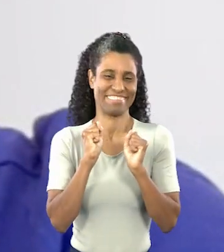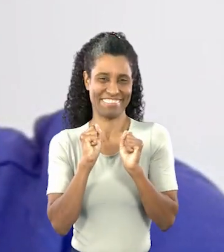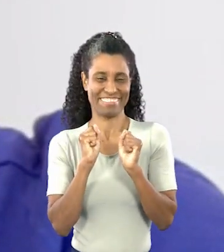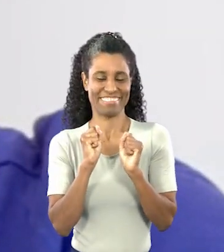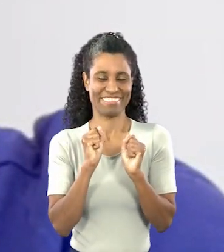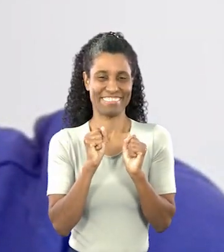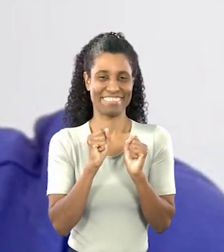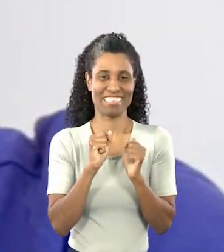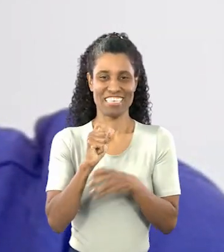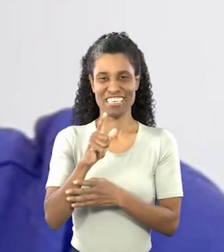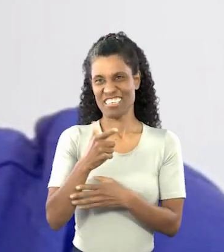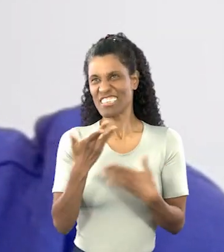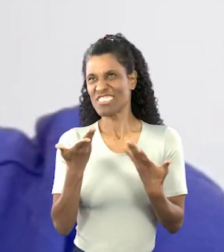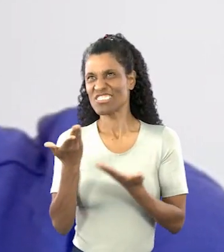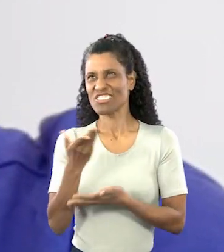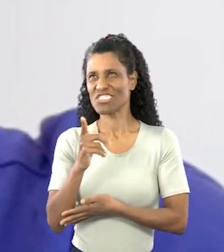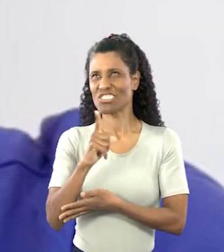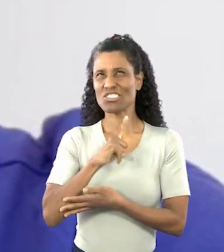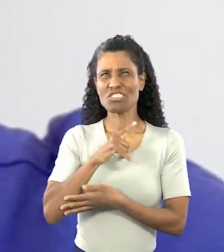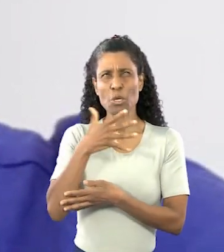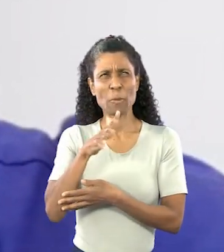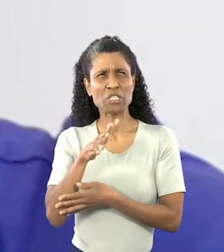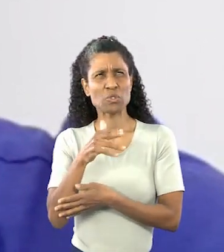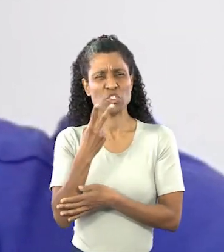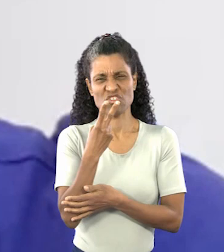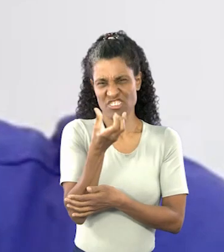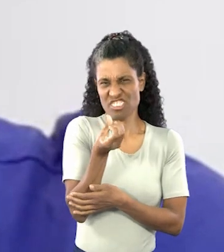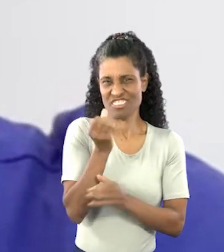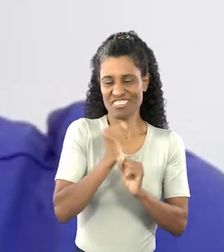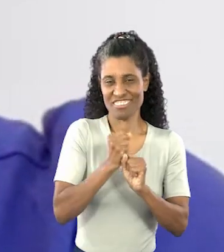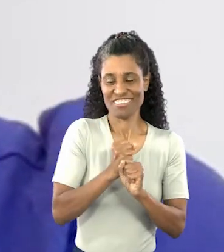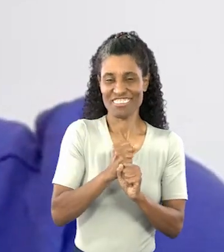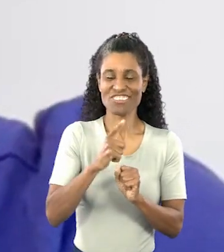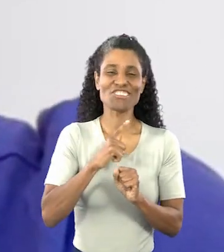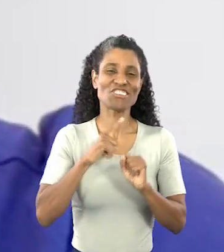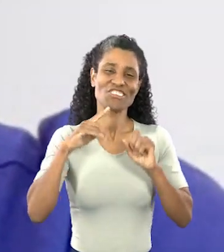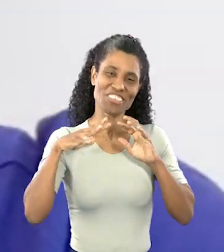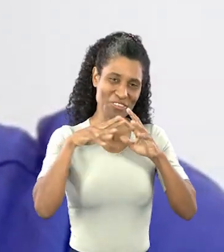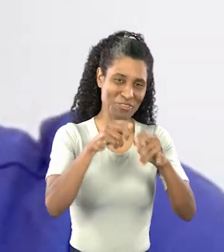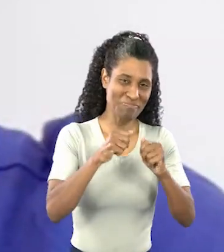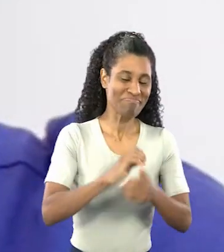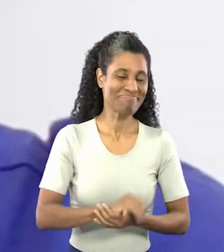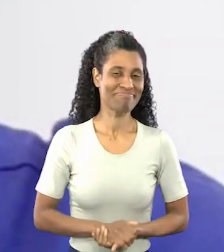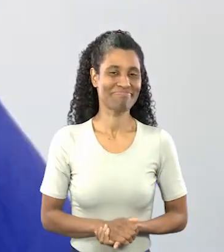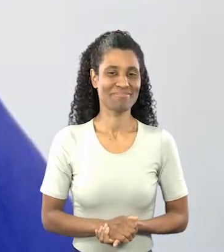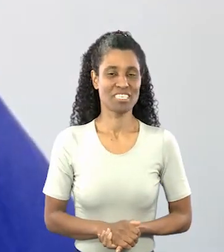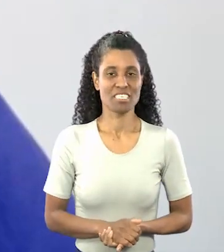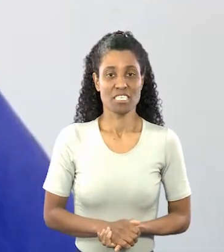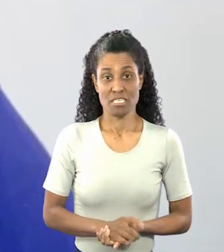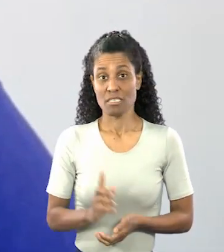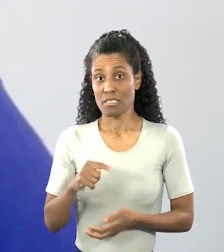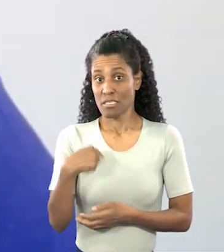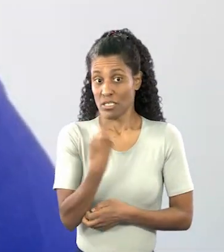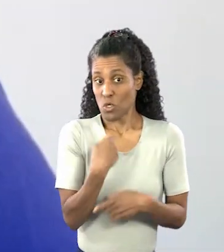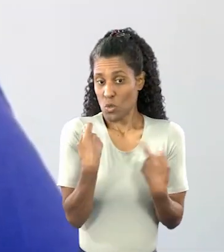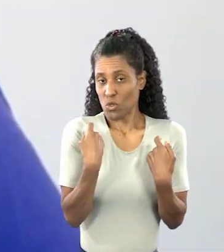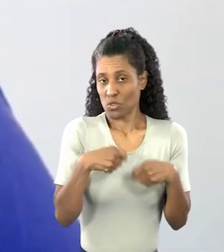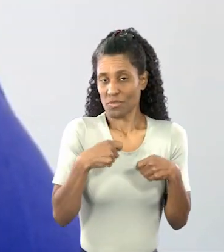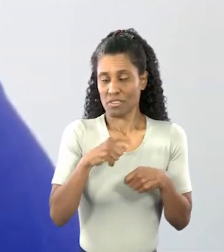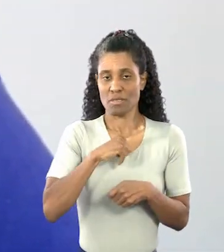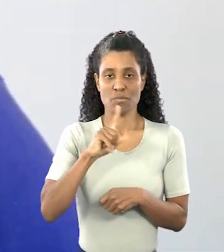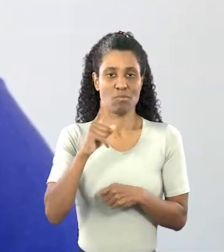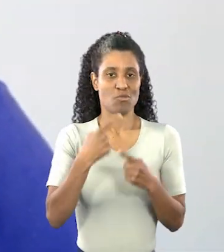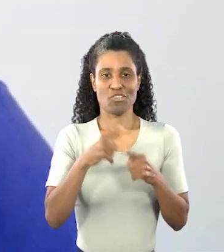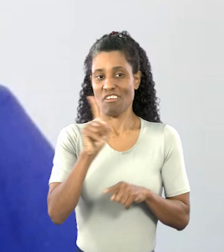de 20... Mais ou menos uns 26 anos que eu tenho os amigins. A gente tem que ter...